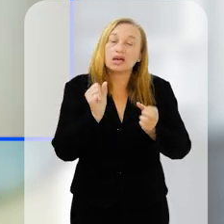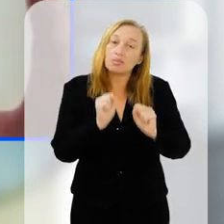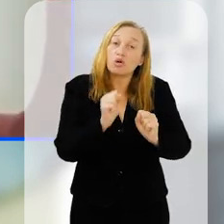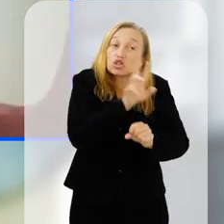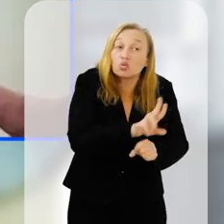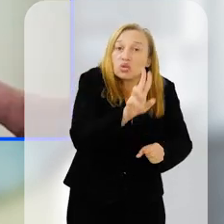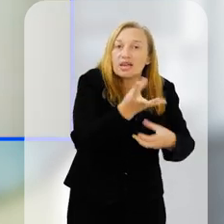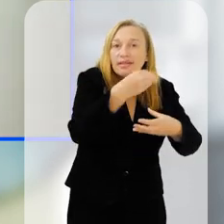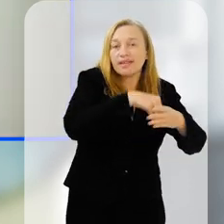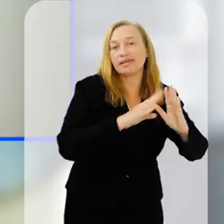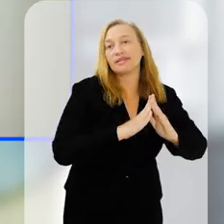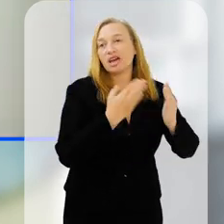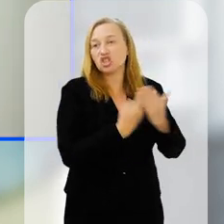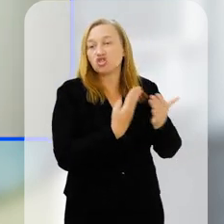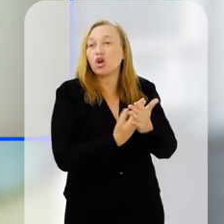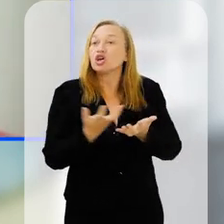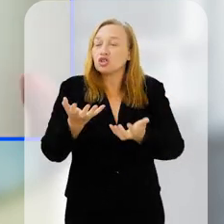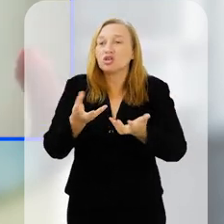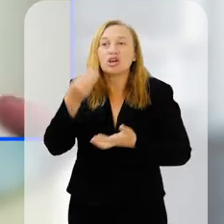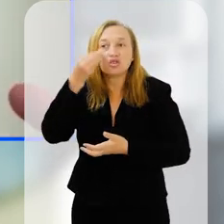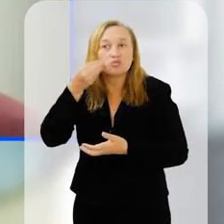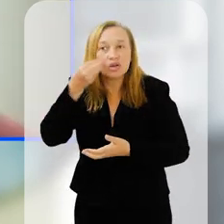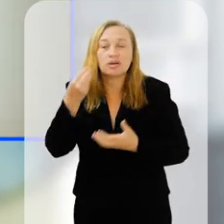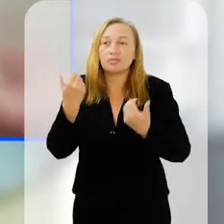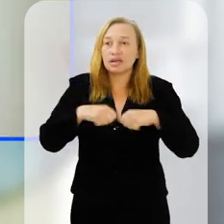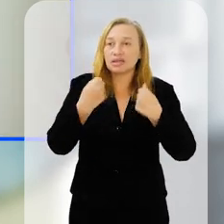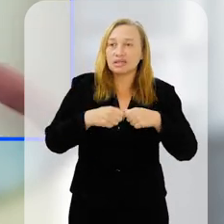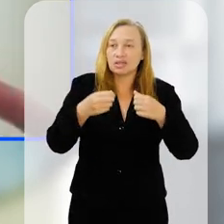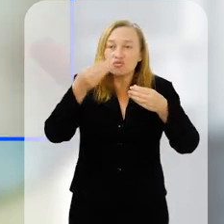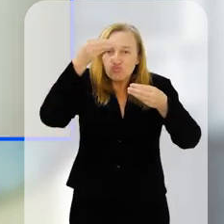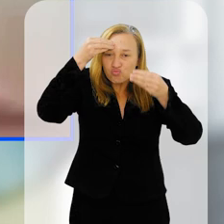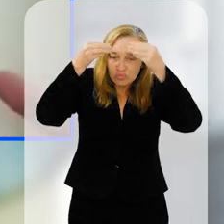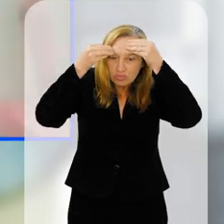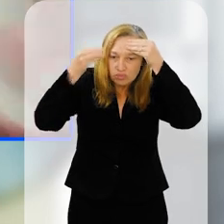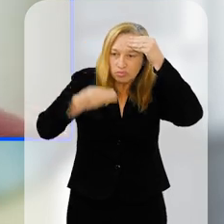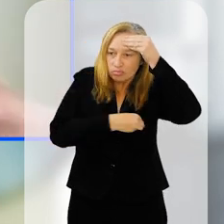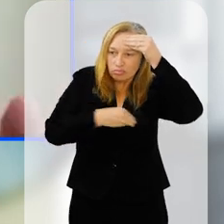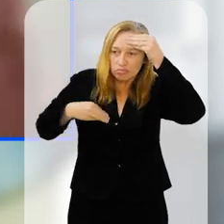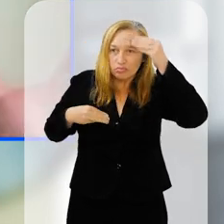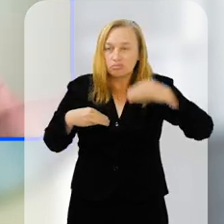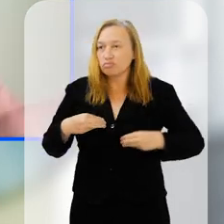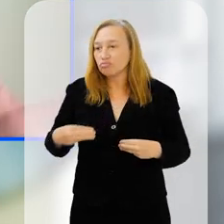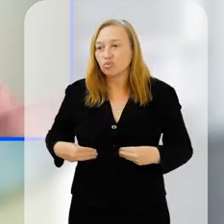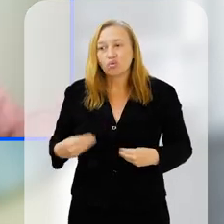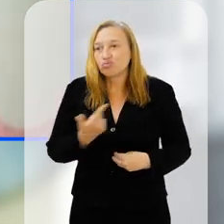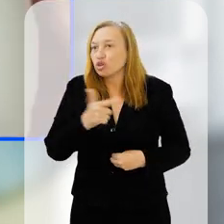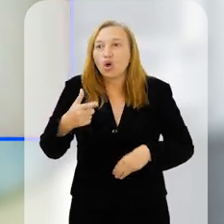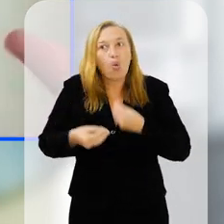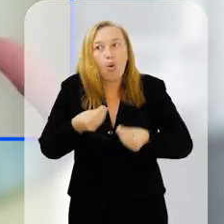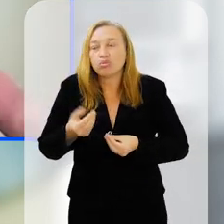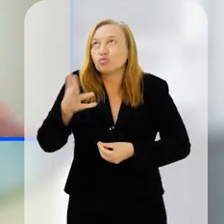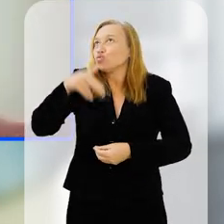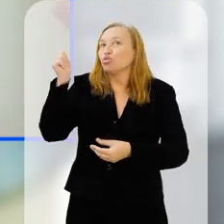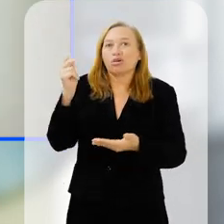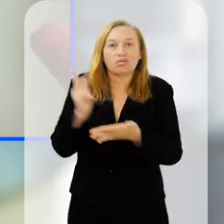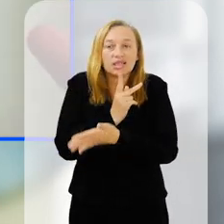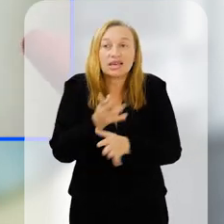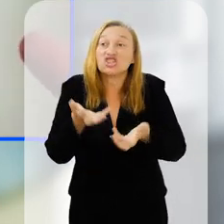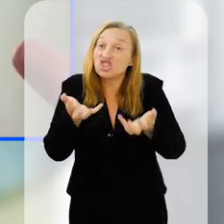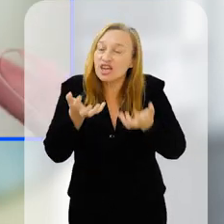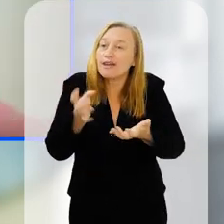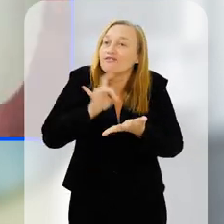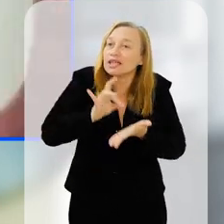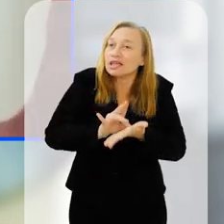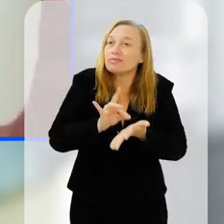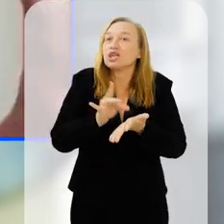escolas tais como elas existem hoje. Se eu quiser um experimento que precisa que as escolas se equipem com eletrodos, isso não vai virar, isso nunca vai acontecer.